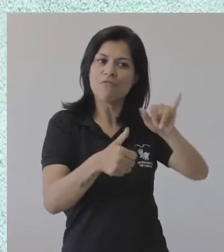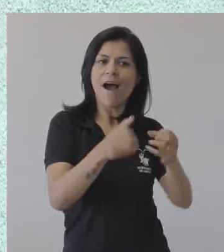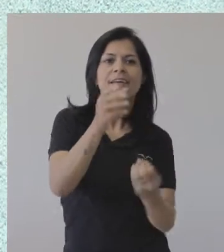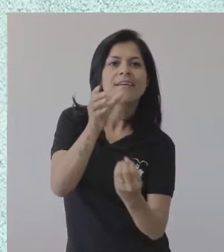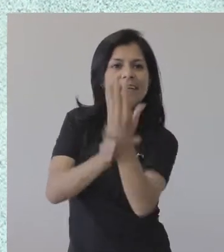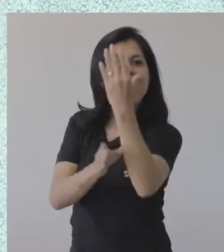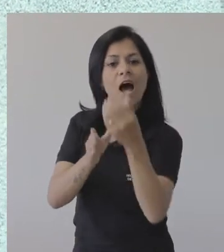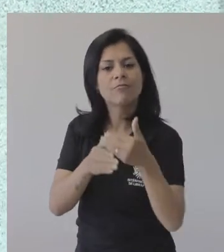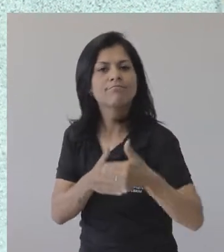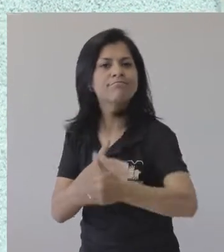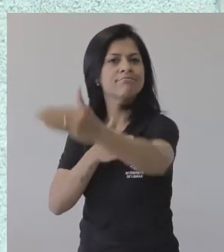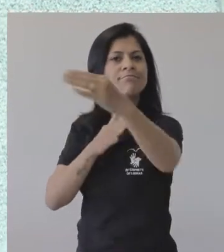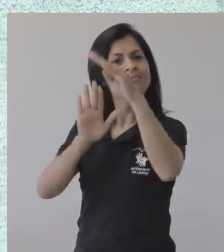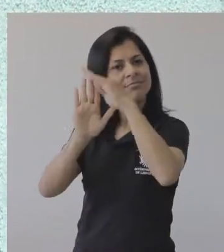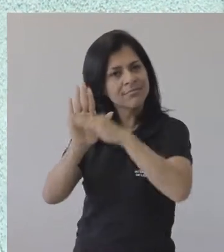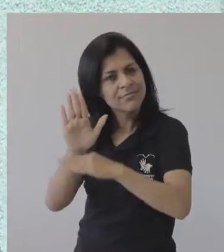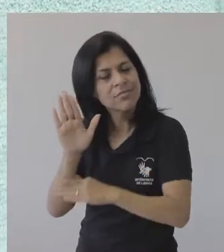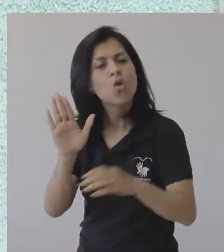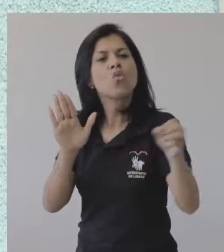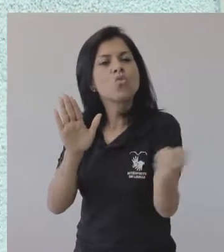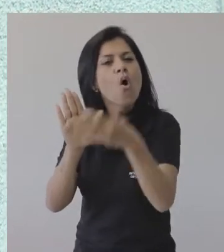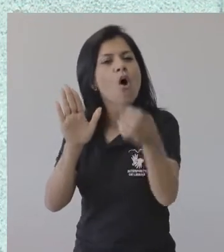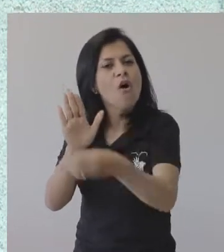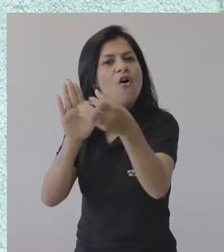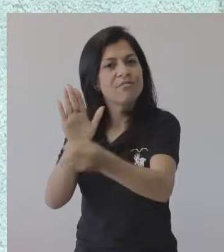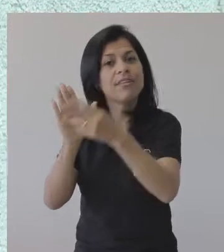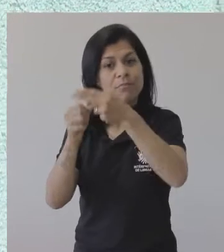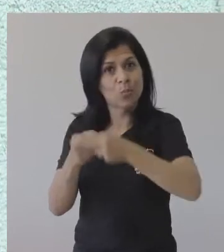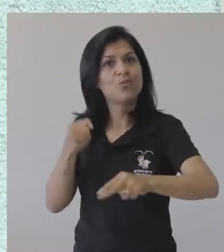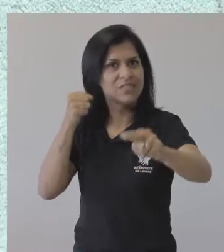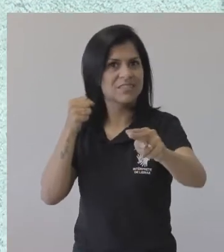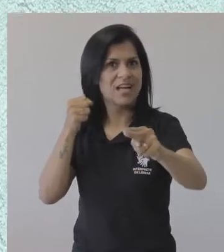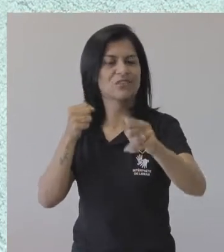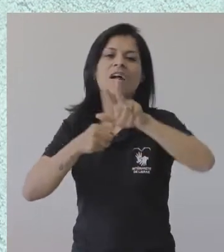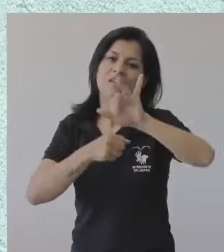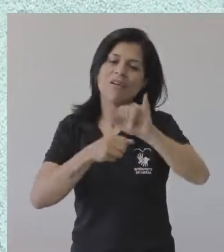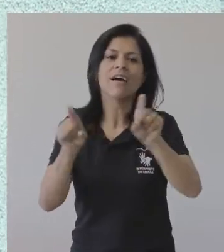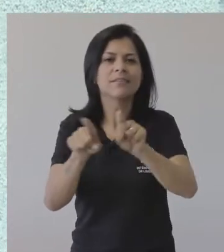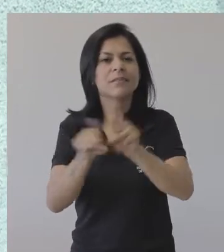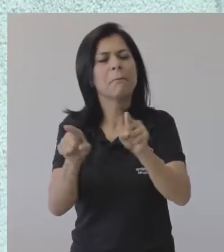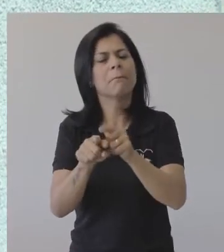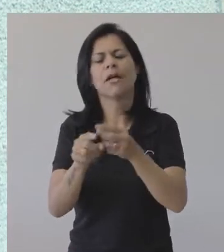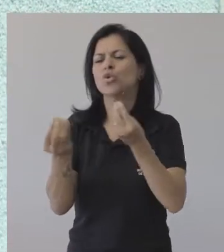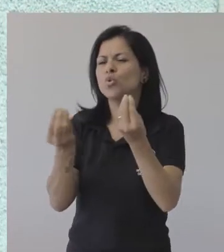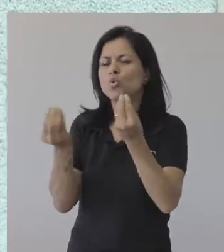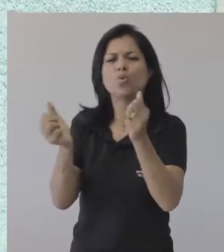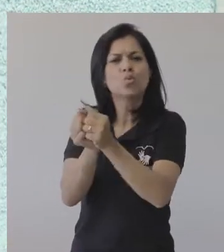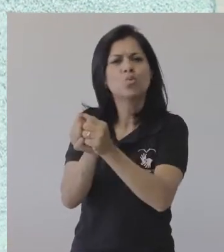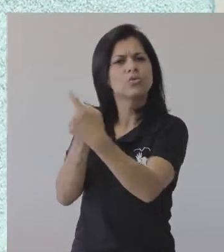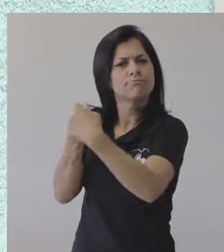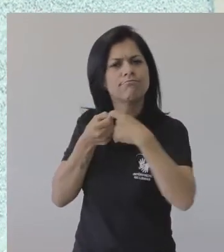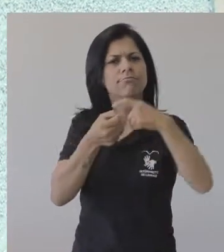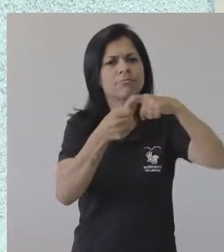uma agenda coletiva, uma agenda comum para toda a nossa universidade, dialogando com as várias diversidades,